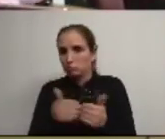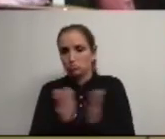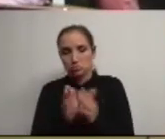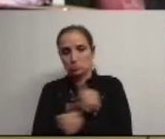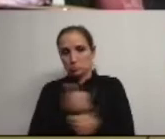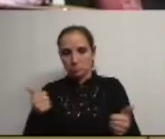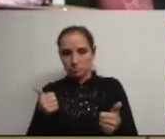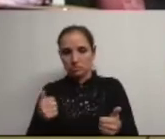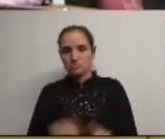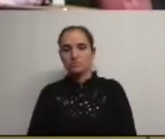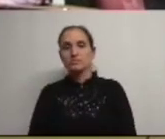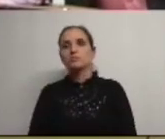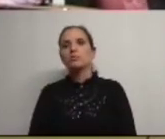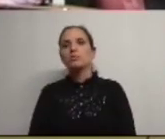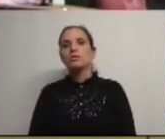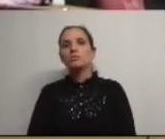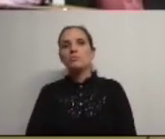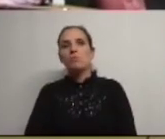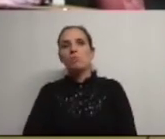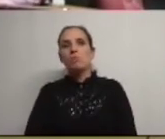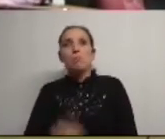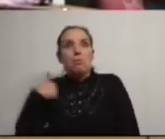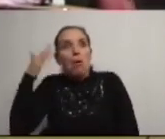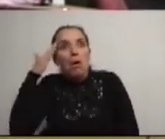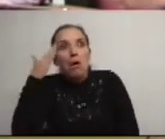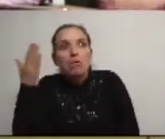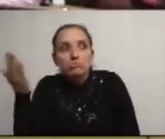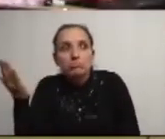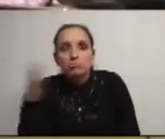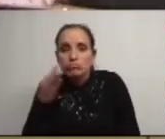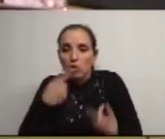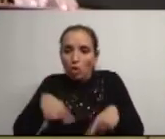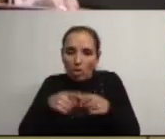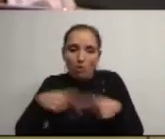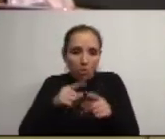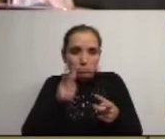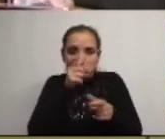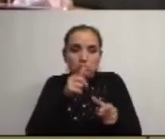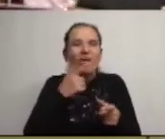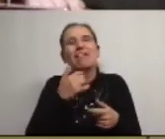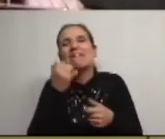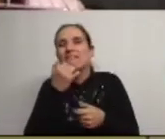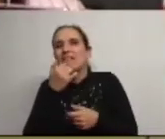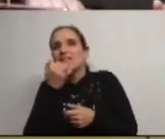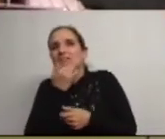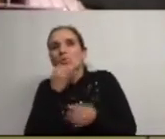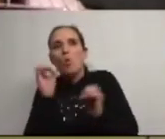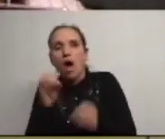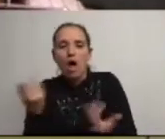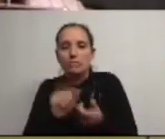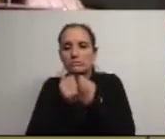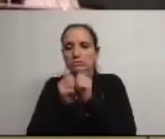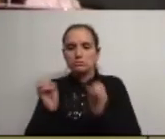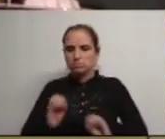tudo bem acho eu pelo menos tivemos reuniões com o pessoal e ninguém se mostrou descontento e grandes alterações de um